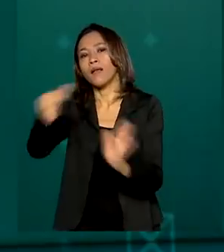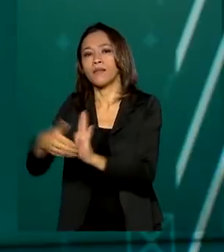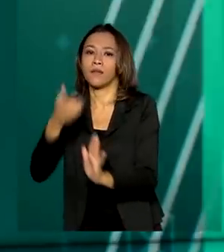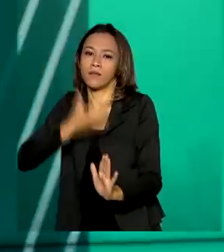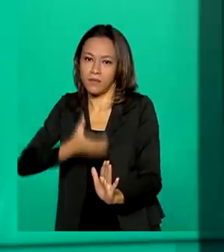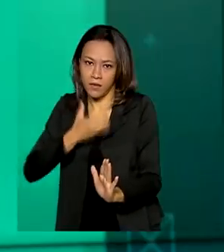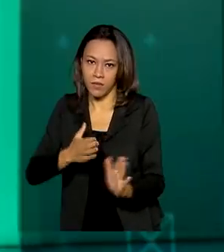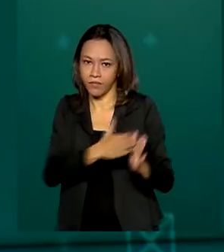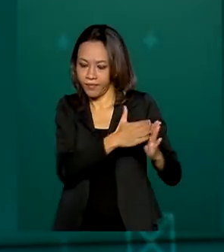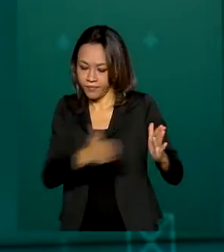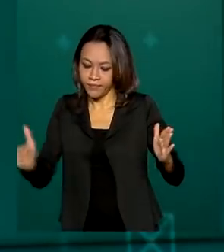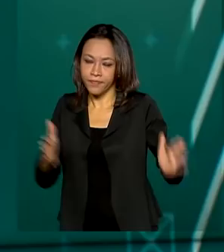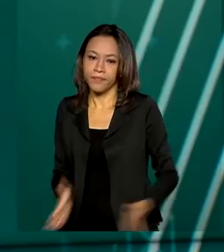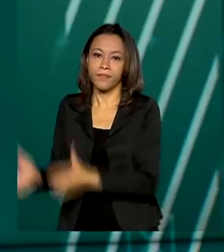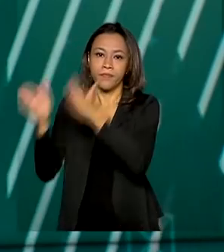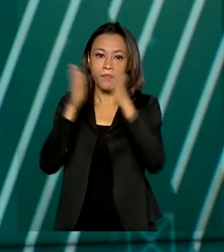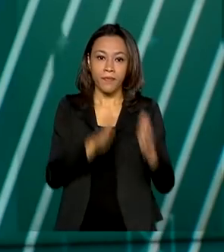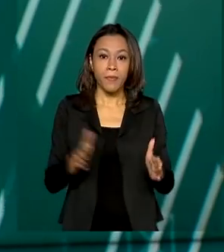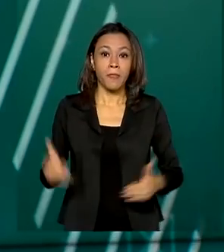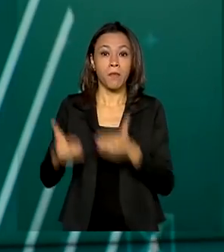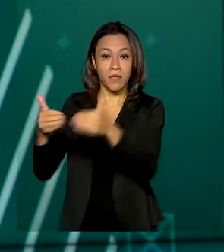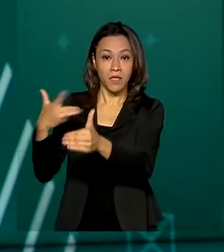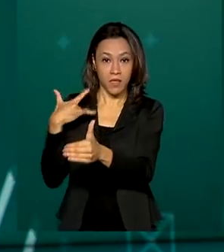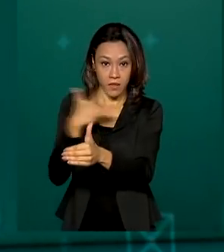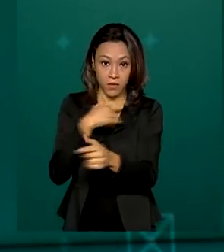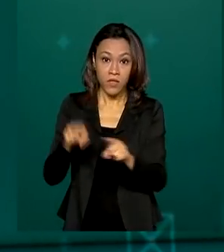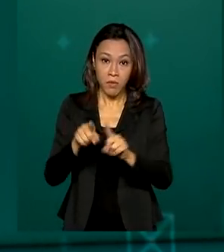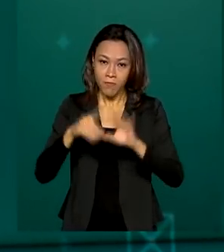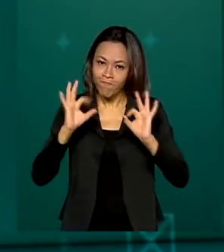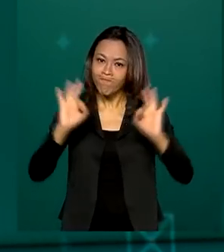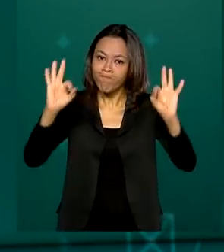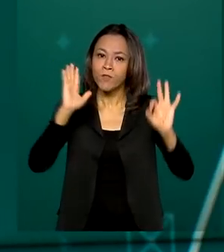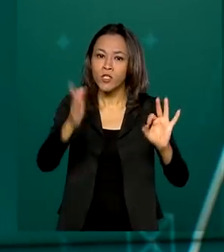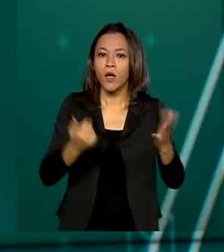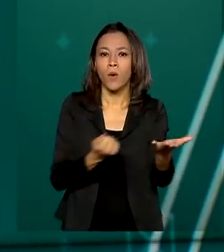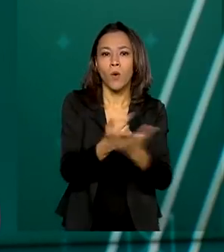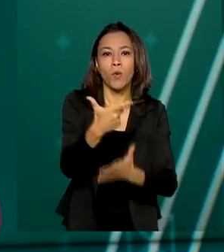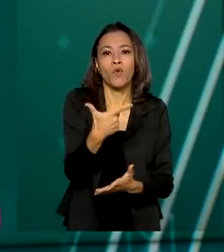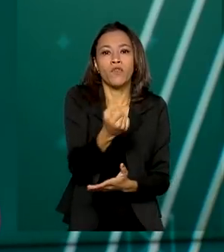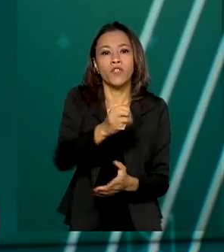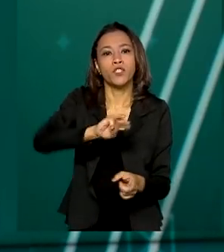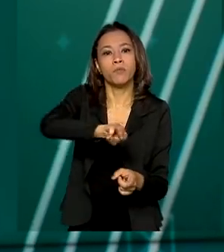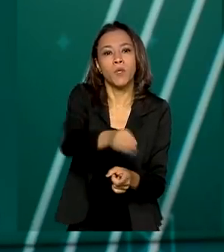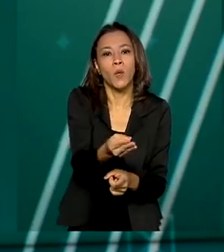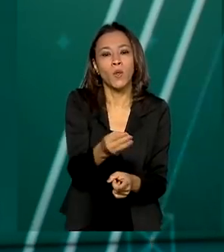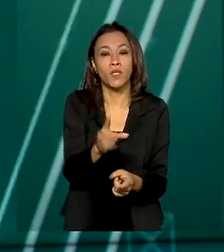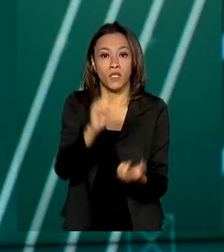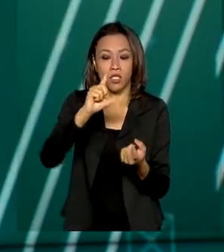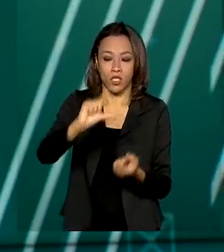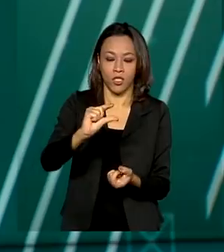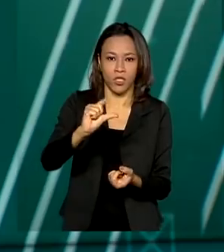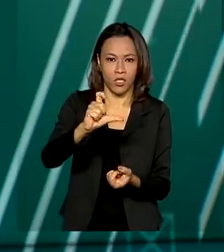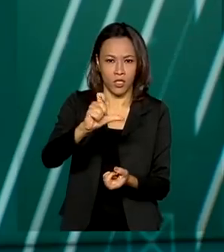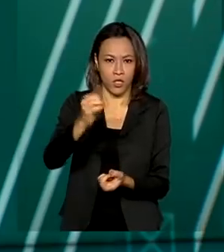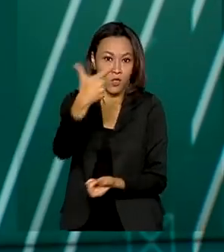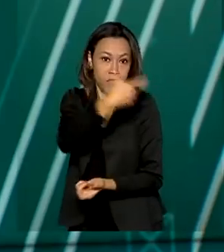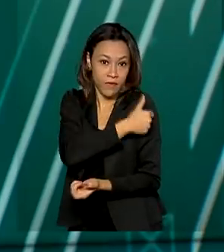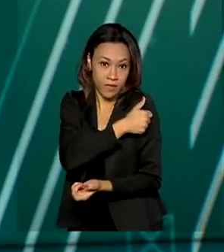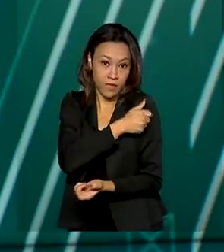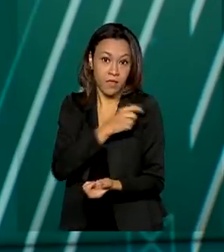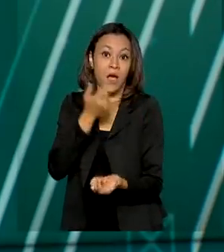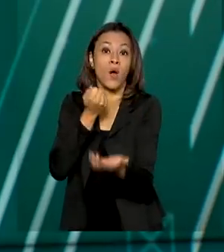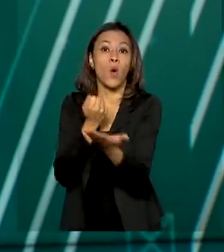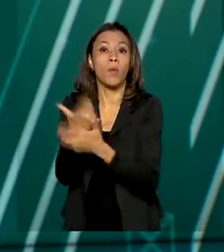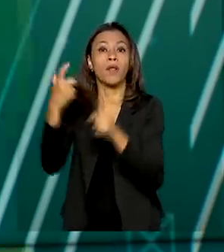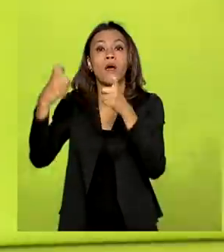Ministério da Saúde também confirmou a compra de 20 milhões de doses da vacina Covaxin produzida na Índia. As primeiras 8 milhões de